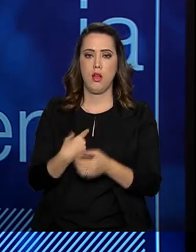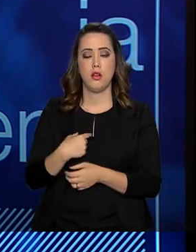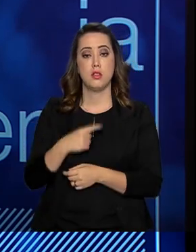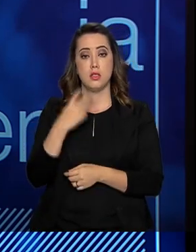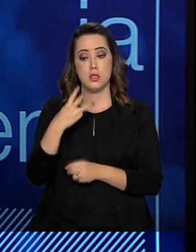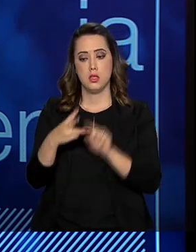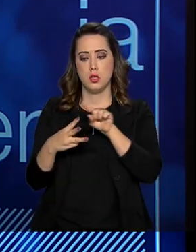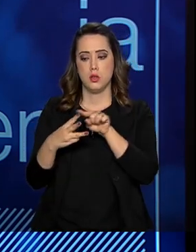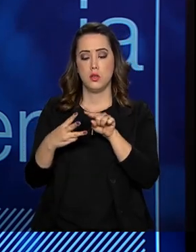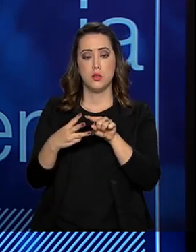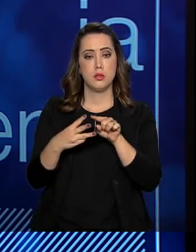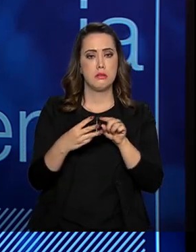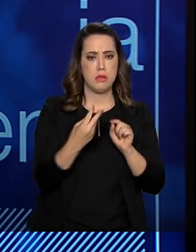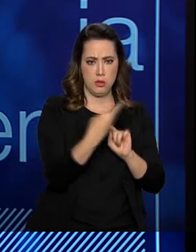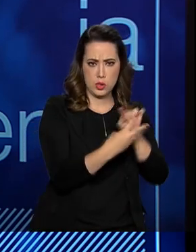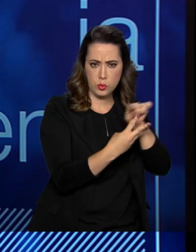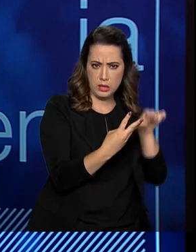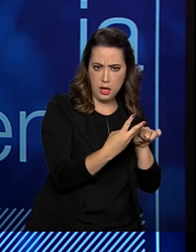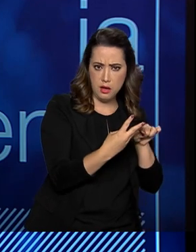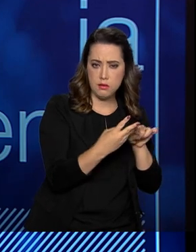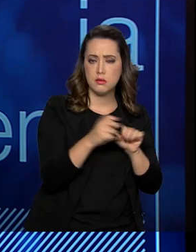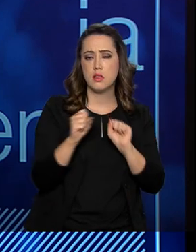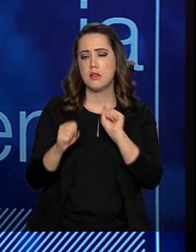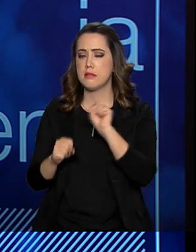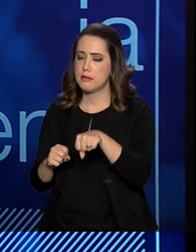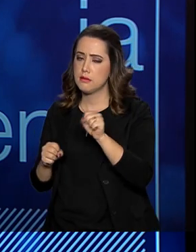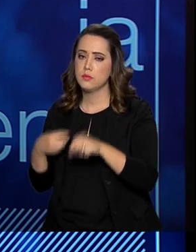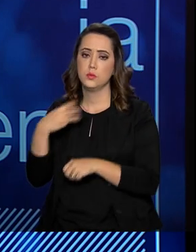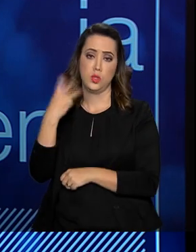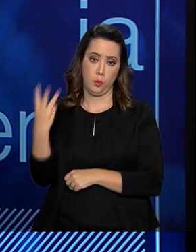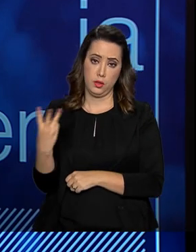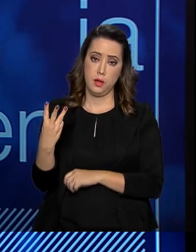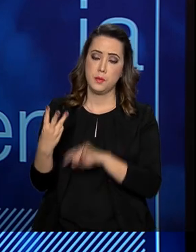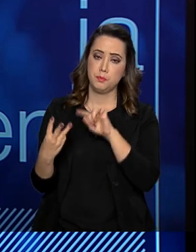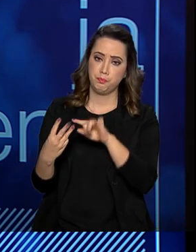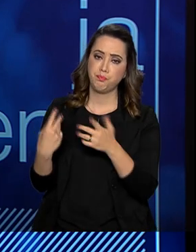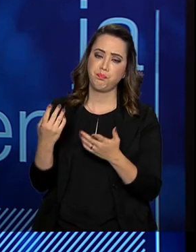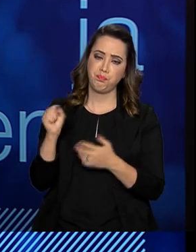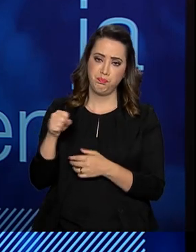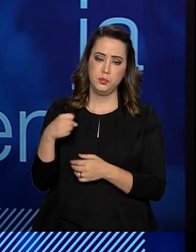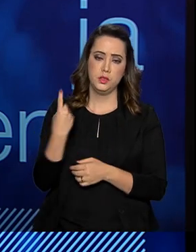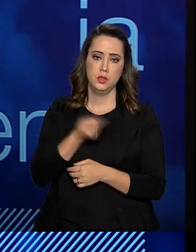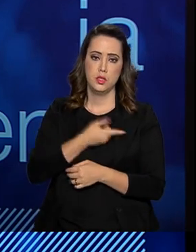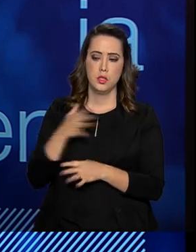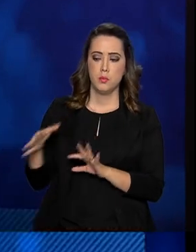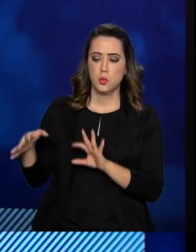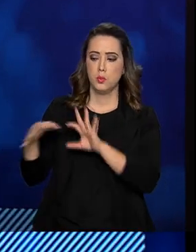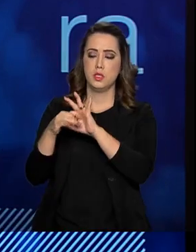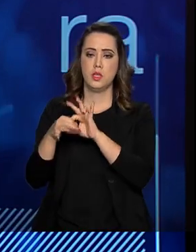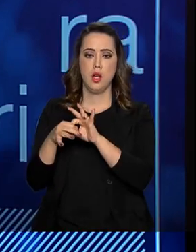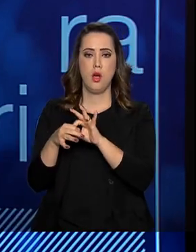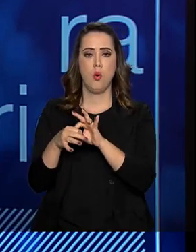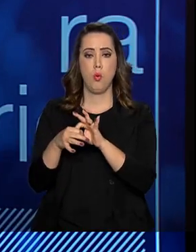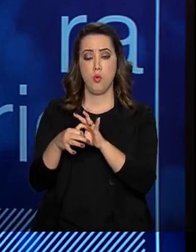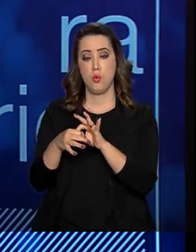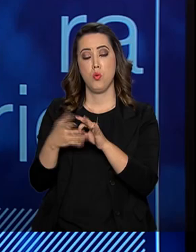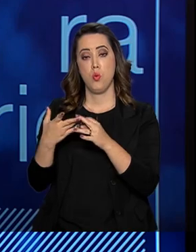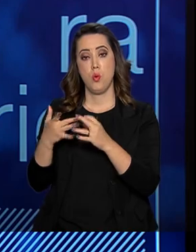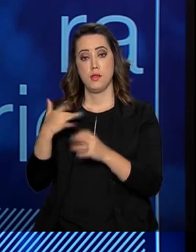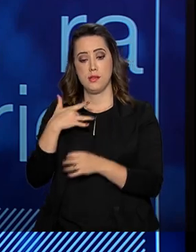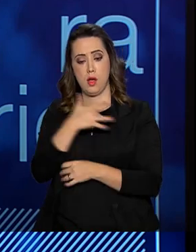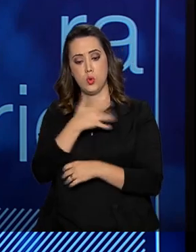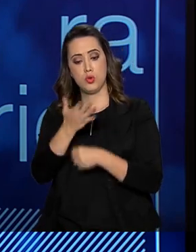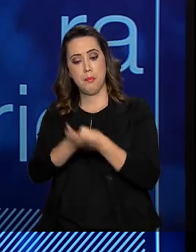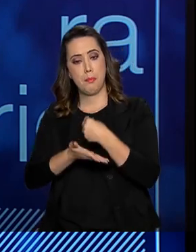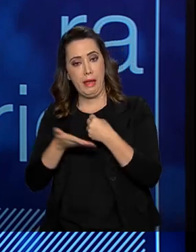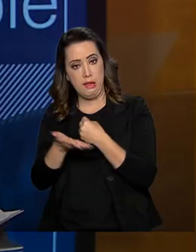dimensões. São três dimensões, né? Obviamente, nós temos uma integração forte com a atenção primária,